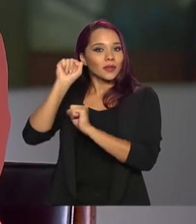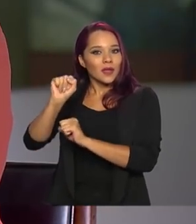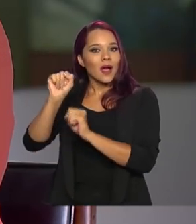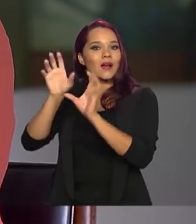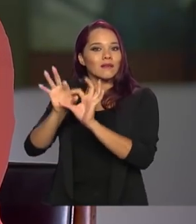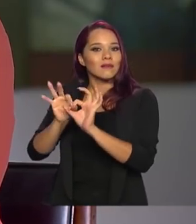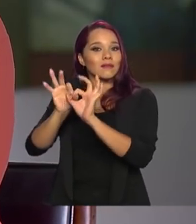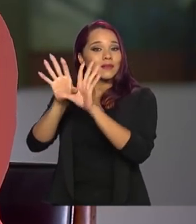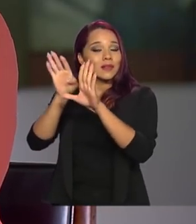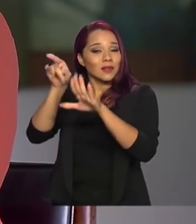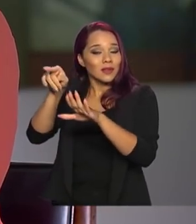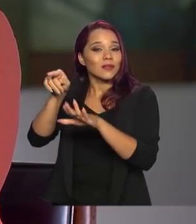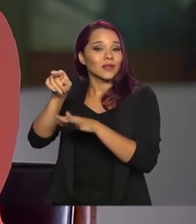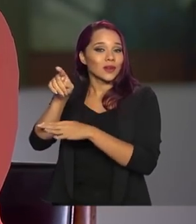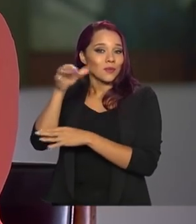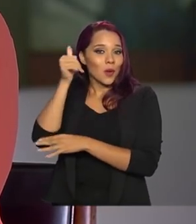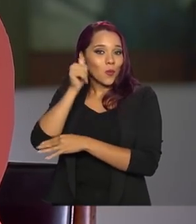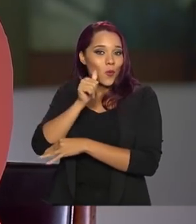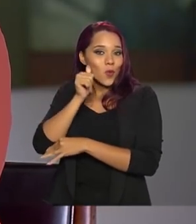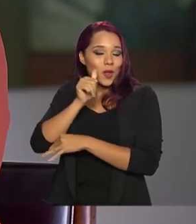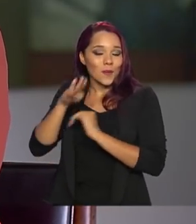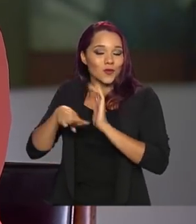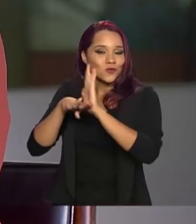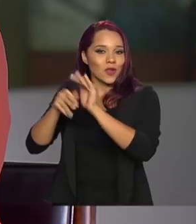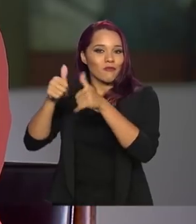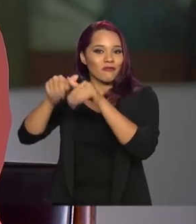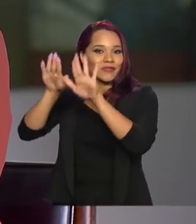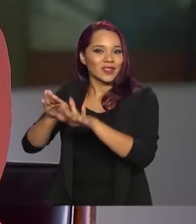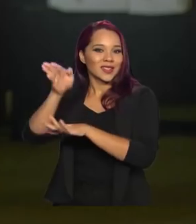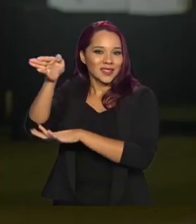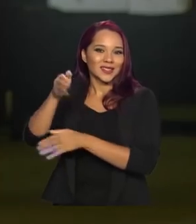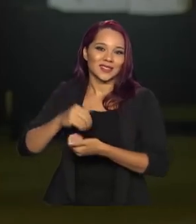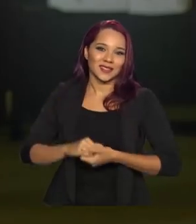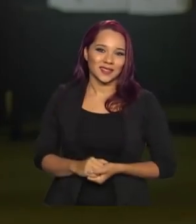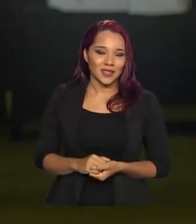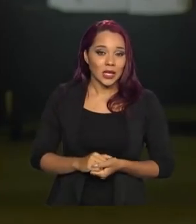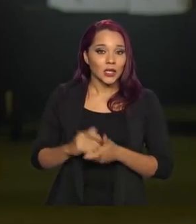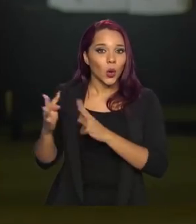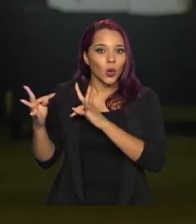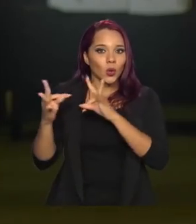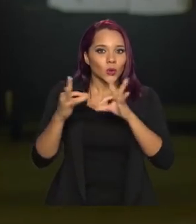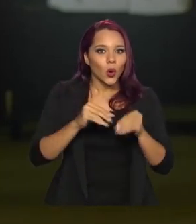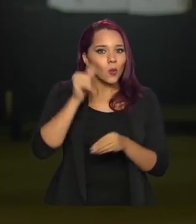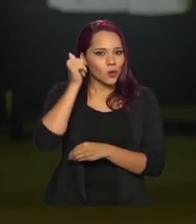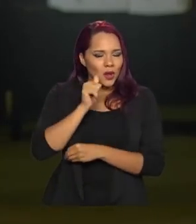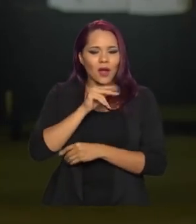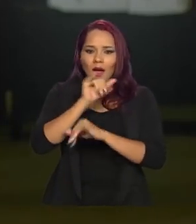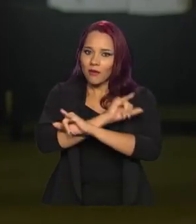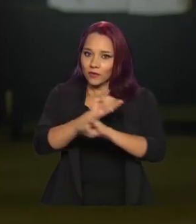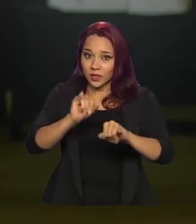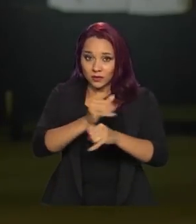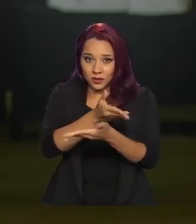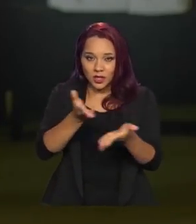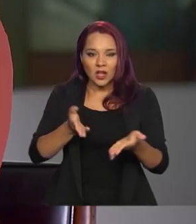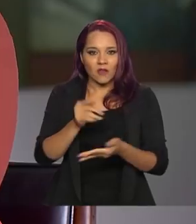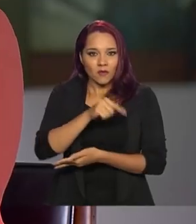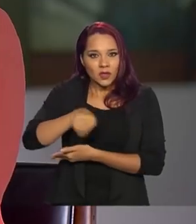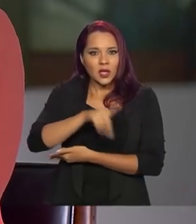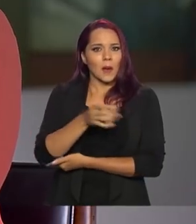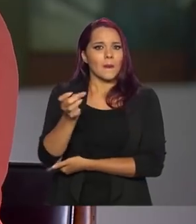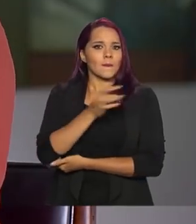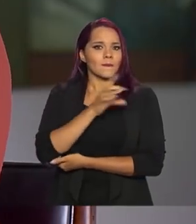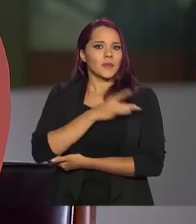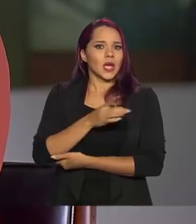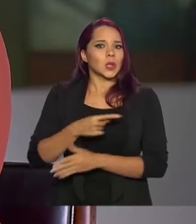disponibilizados para nos ajudar no acolhimento dessas mulheres. Todas as mulheres fiquem sabendo, não fique com medo de